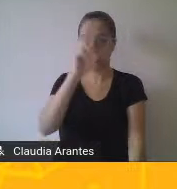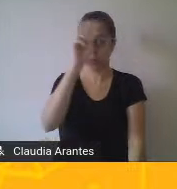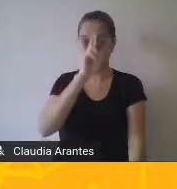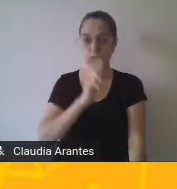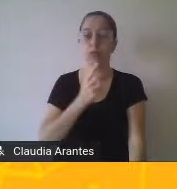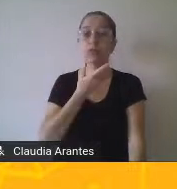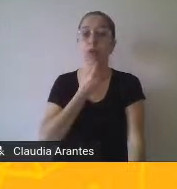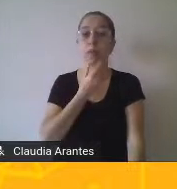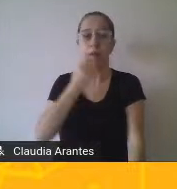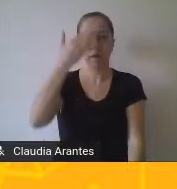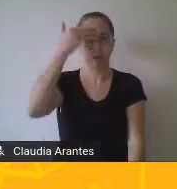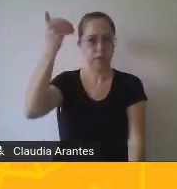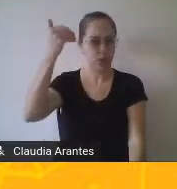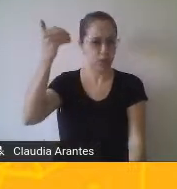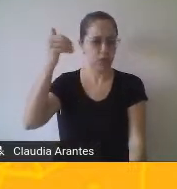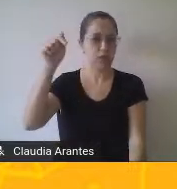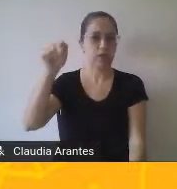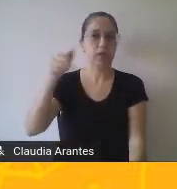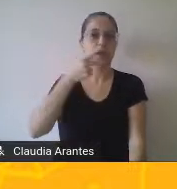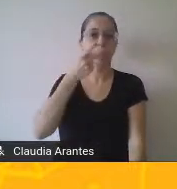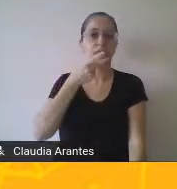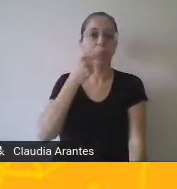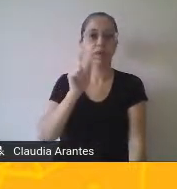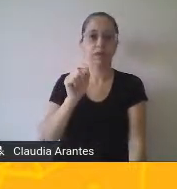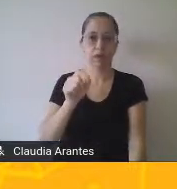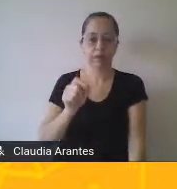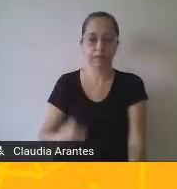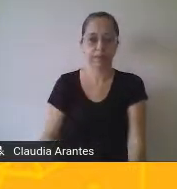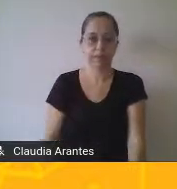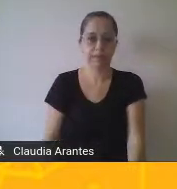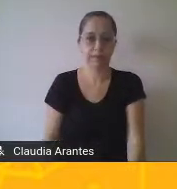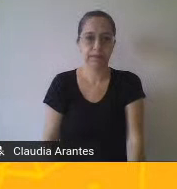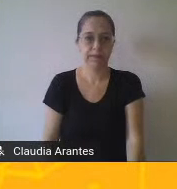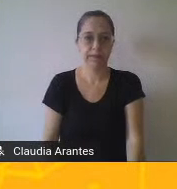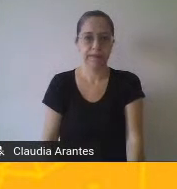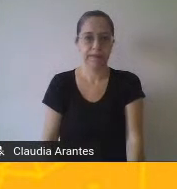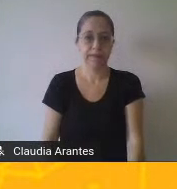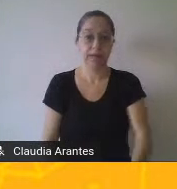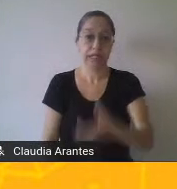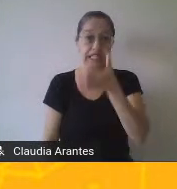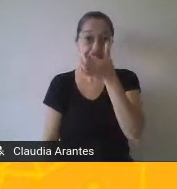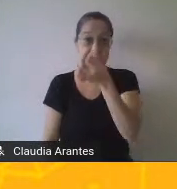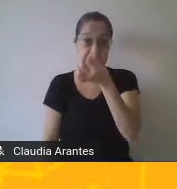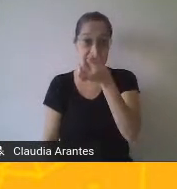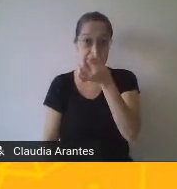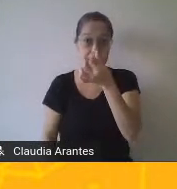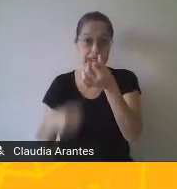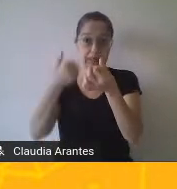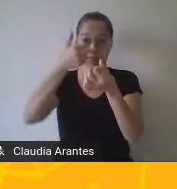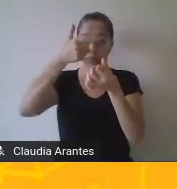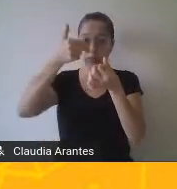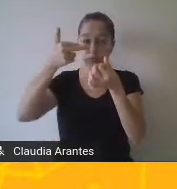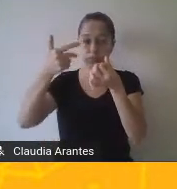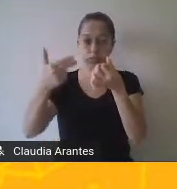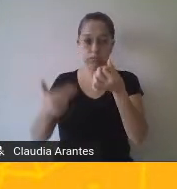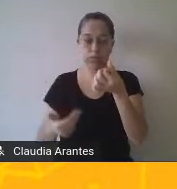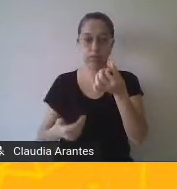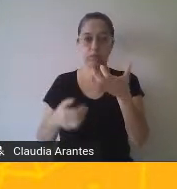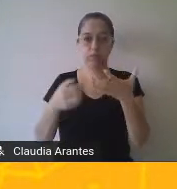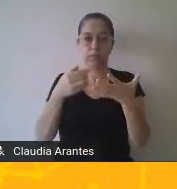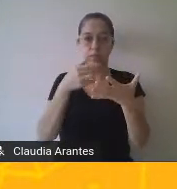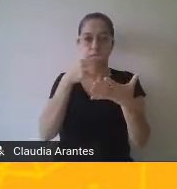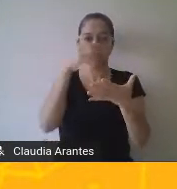elaborou seis funções. Que são